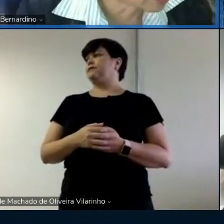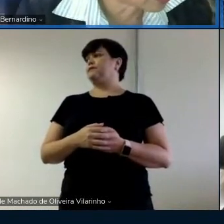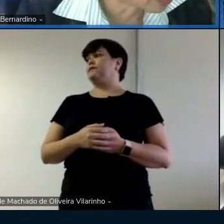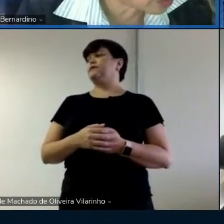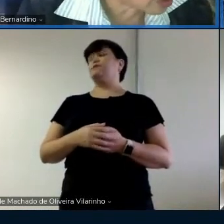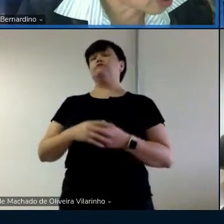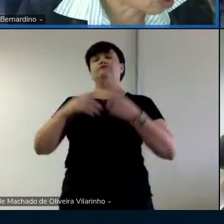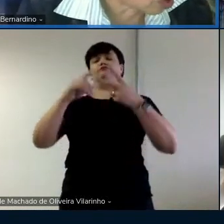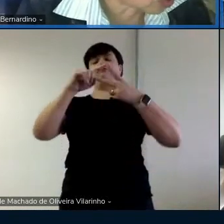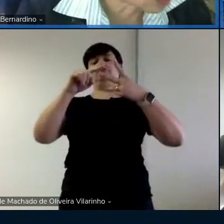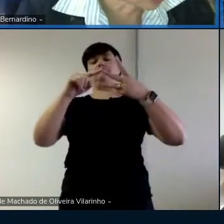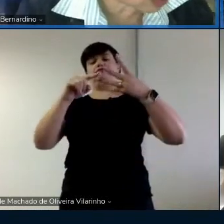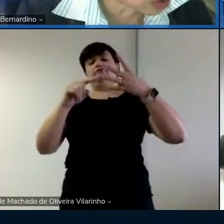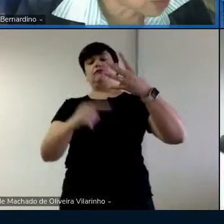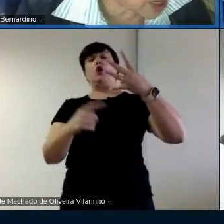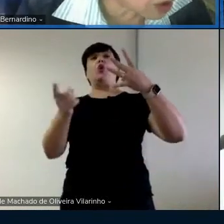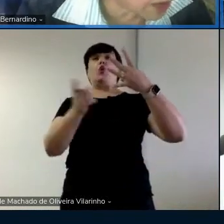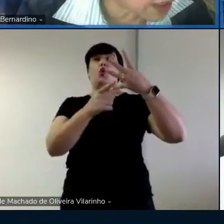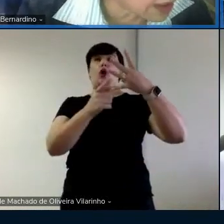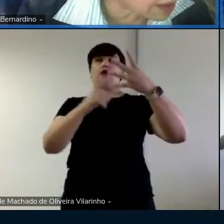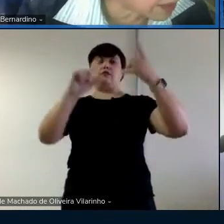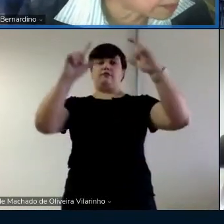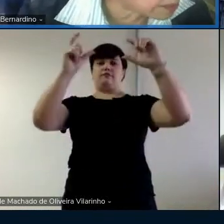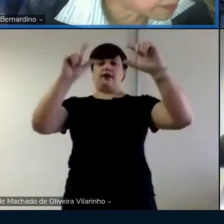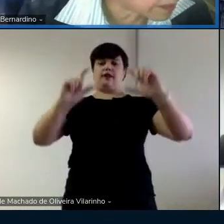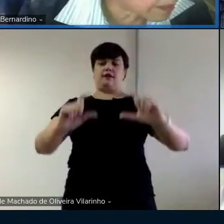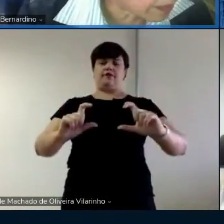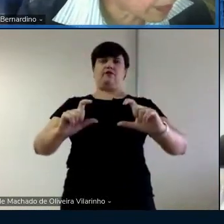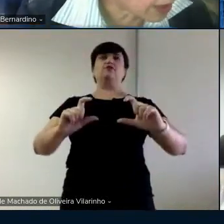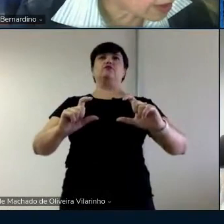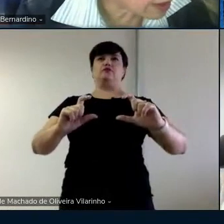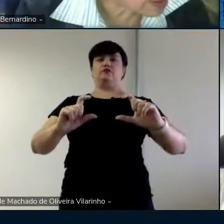parágrafo ou o segundo de baixo pra cima